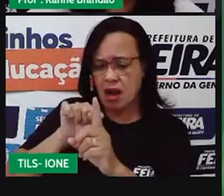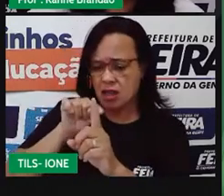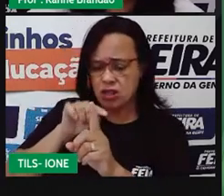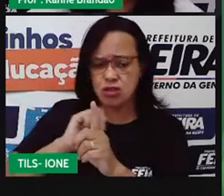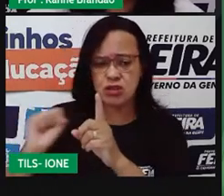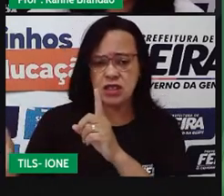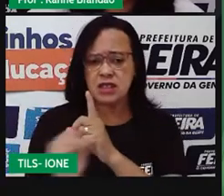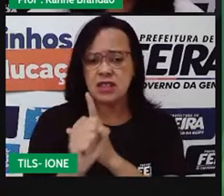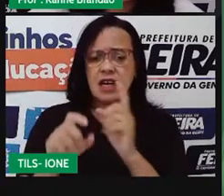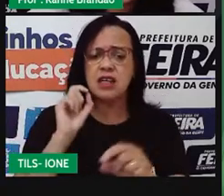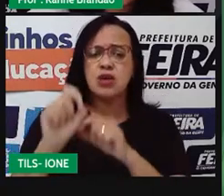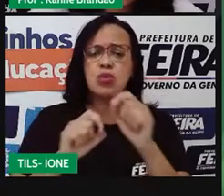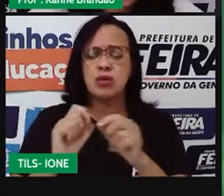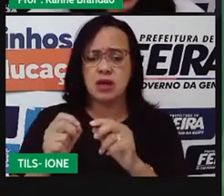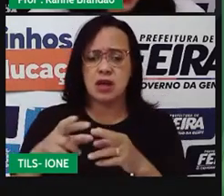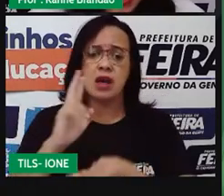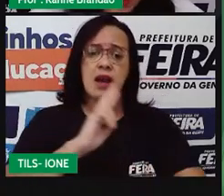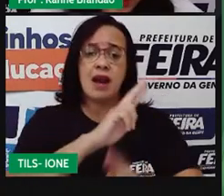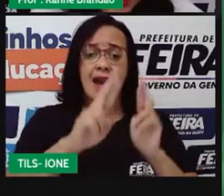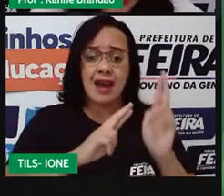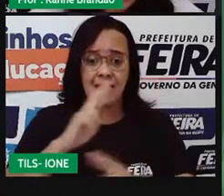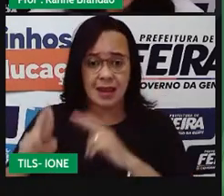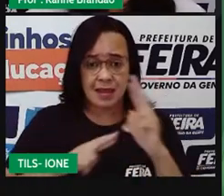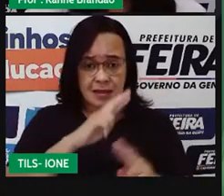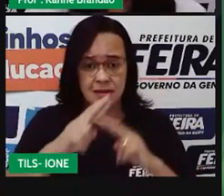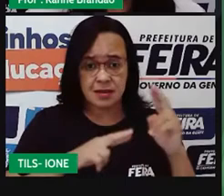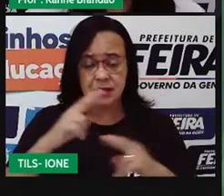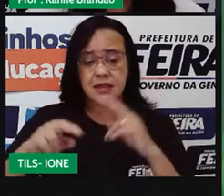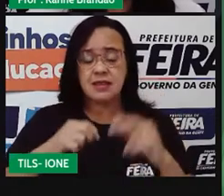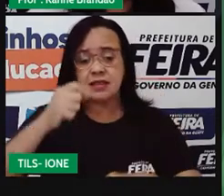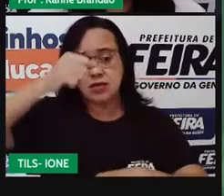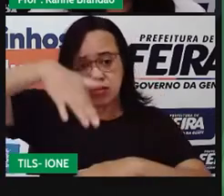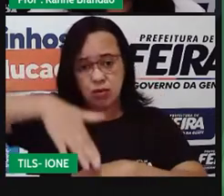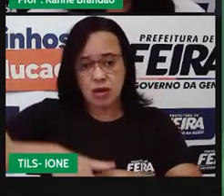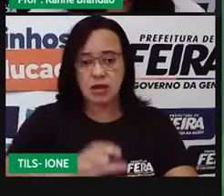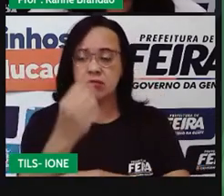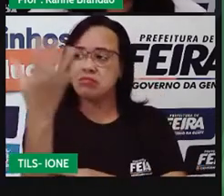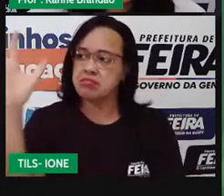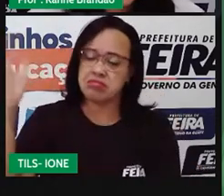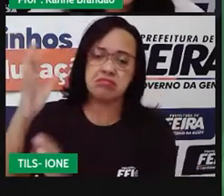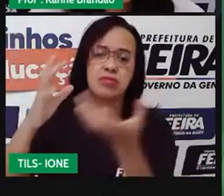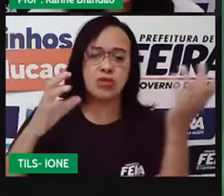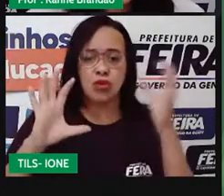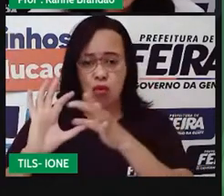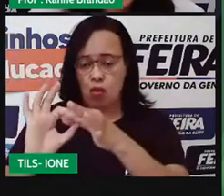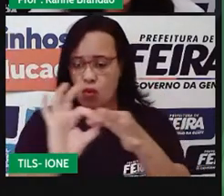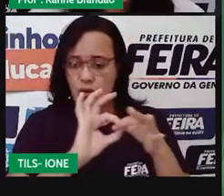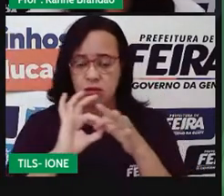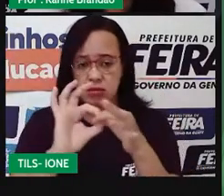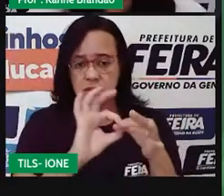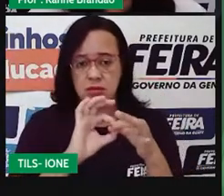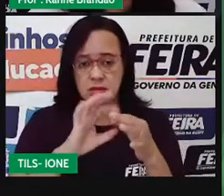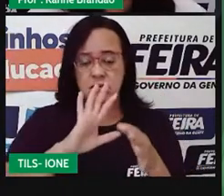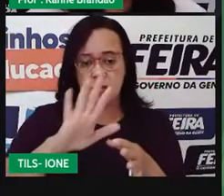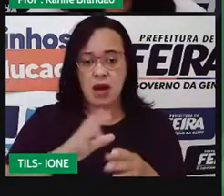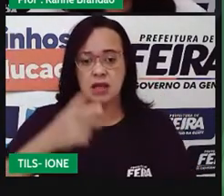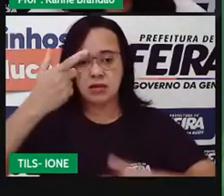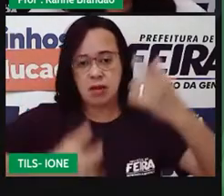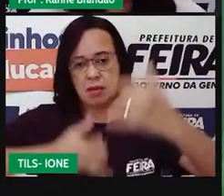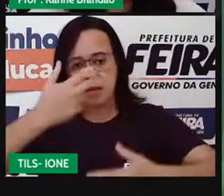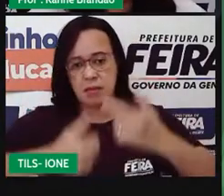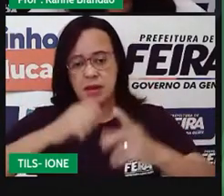é um tipo de relação ecológica harmônica. Só que falando um pouco sobre a nossa sociedade, nós